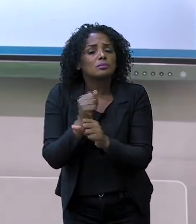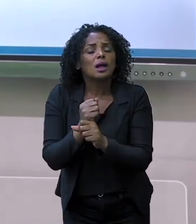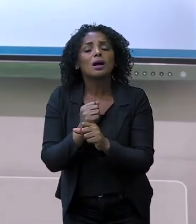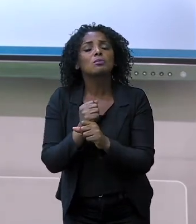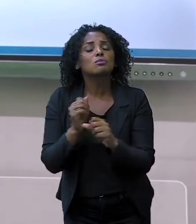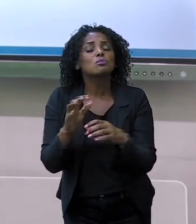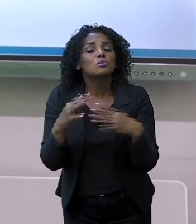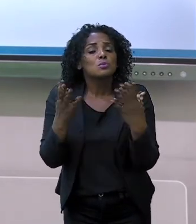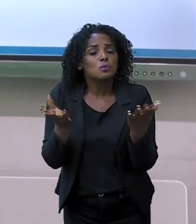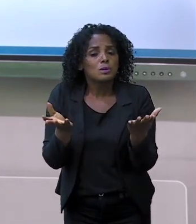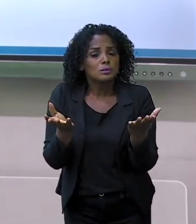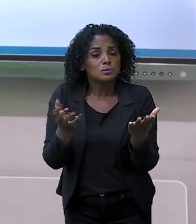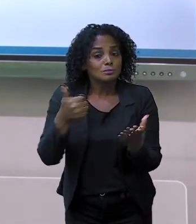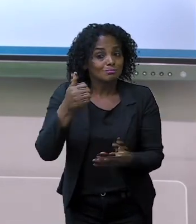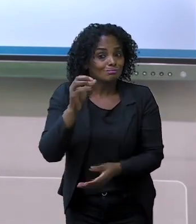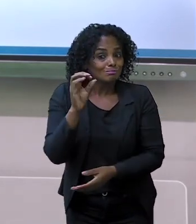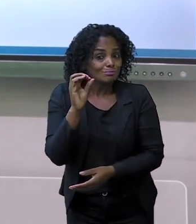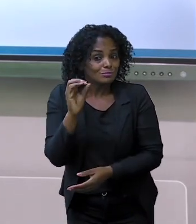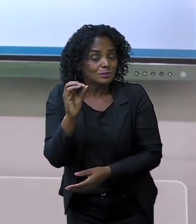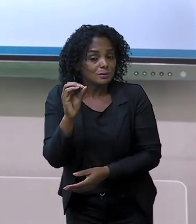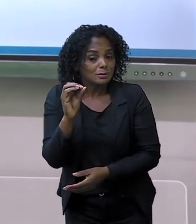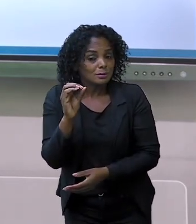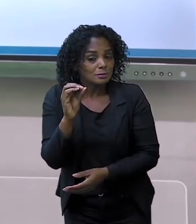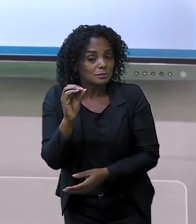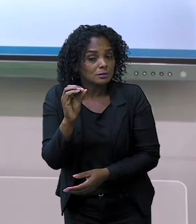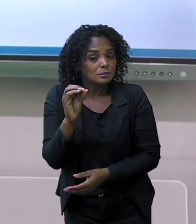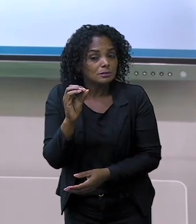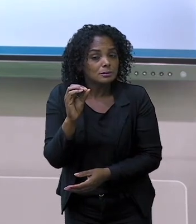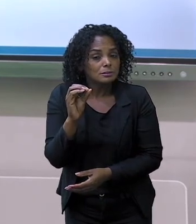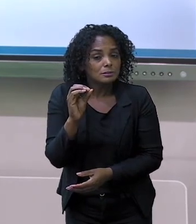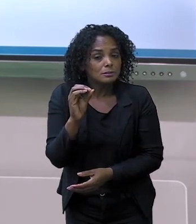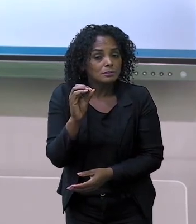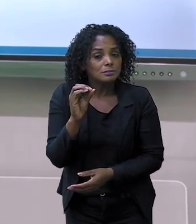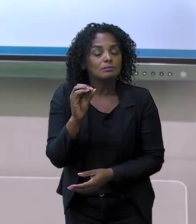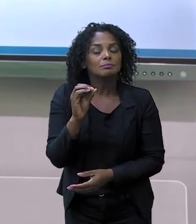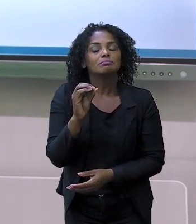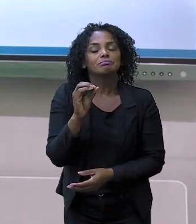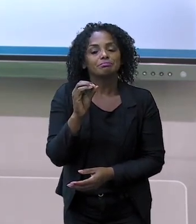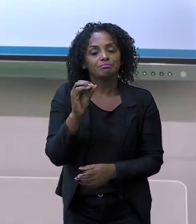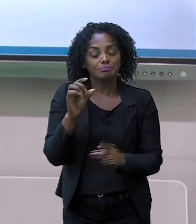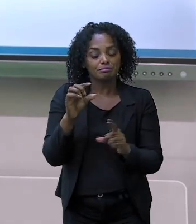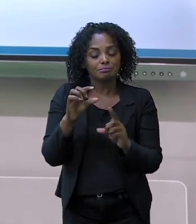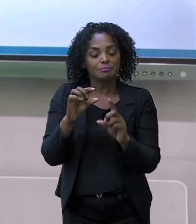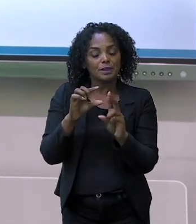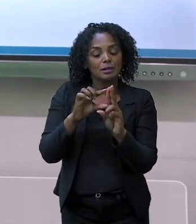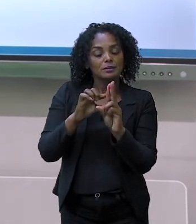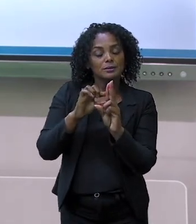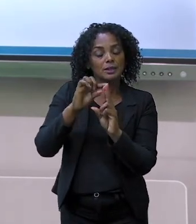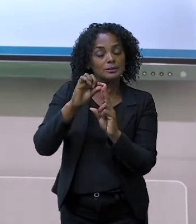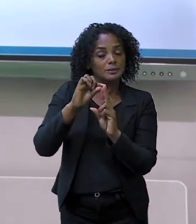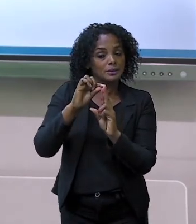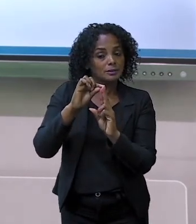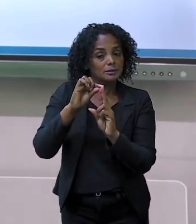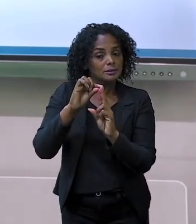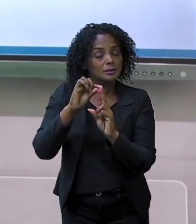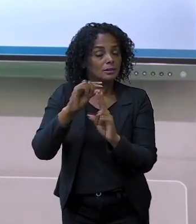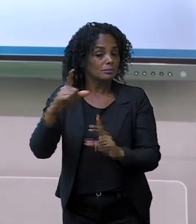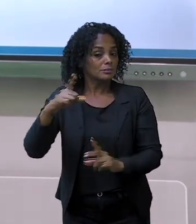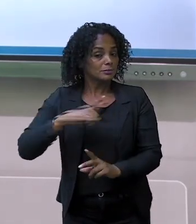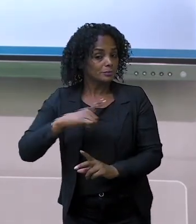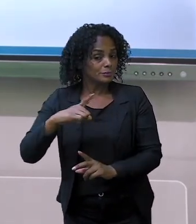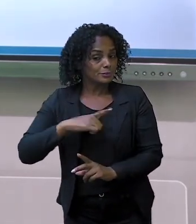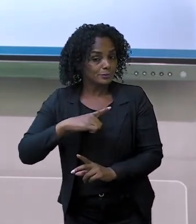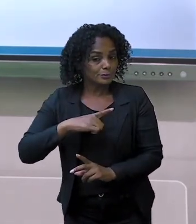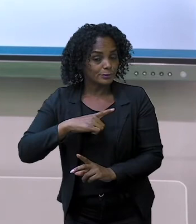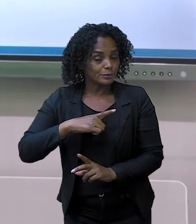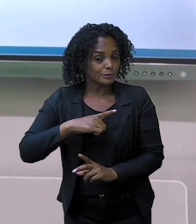sete, oito, nove, dez. Se deu dez, tinha uma dezena. Então, nós iremos riscar que já está ter separado.